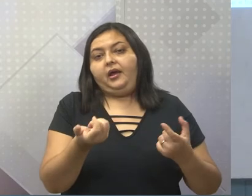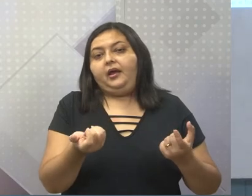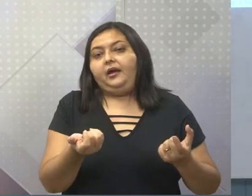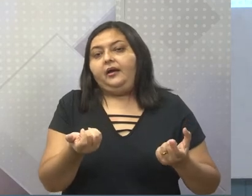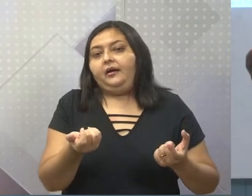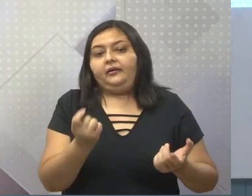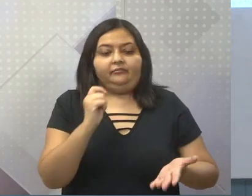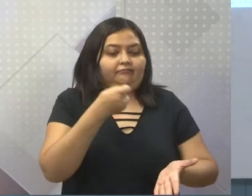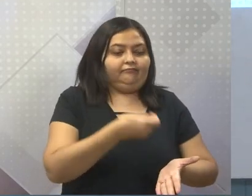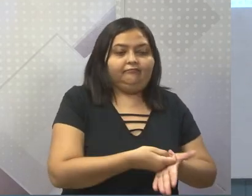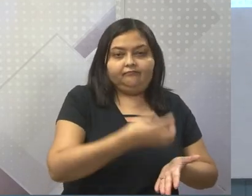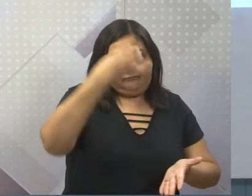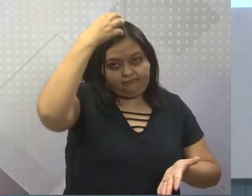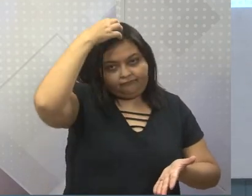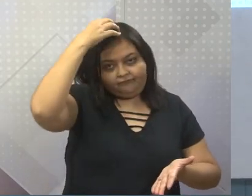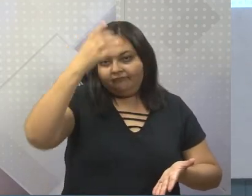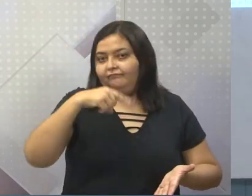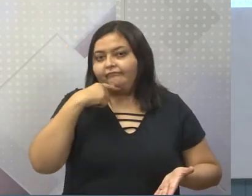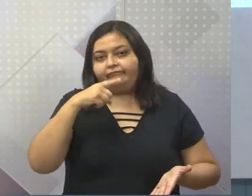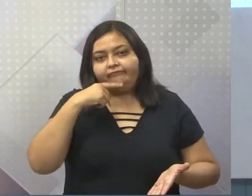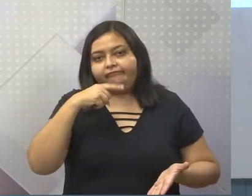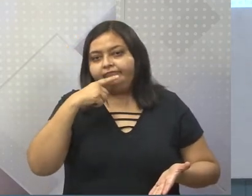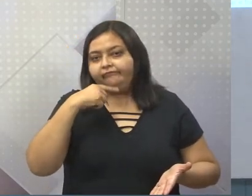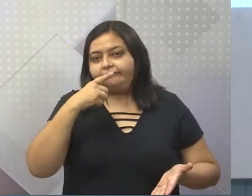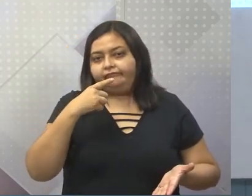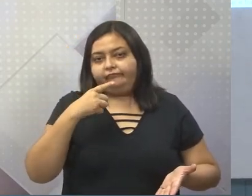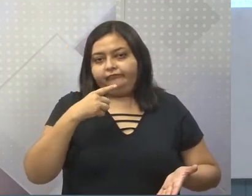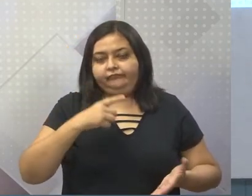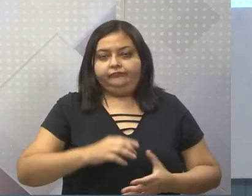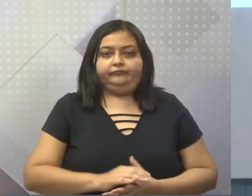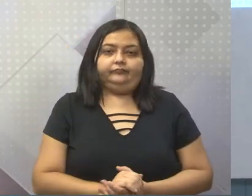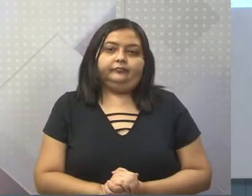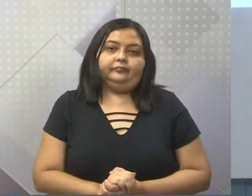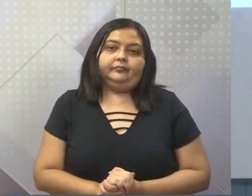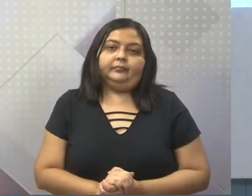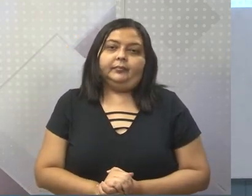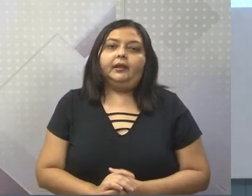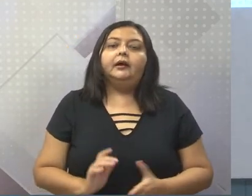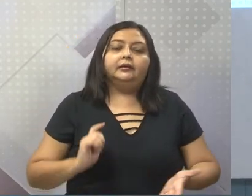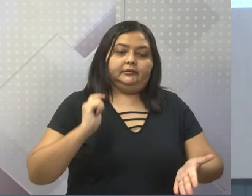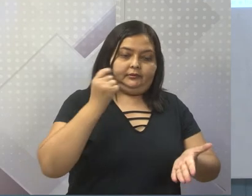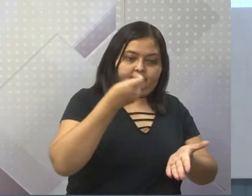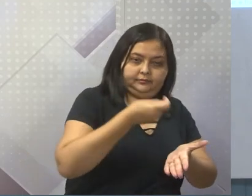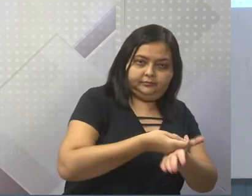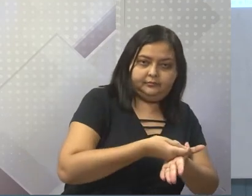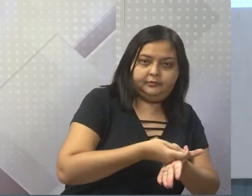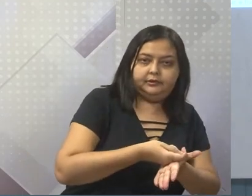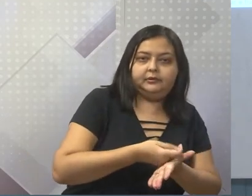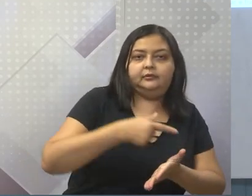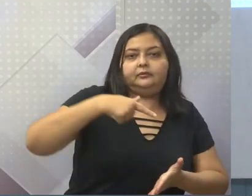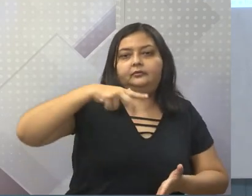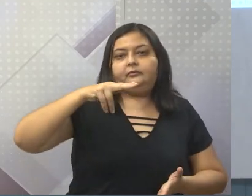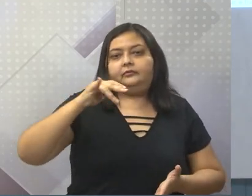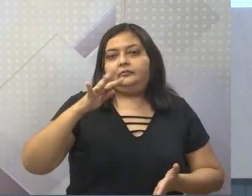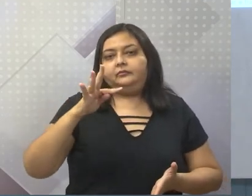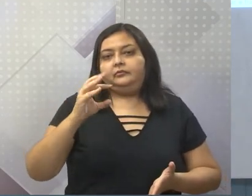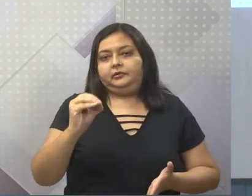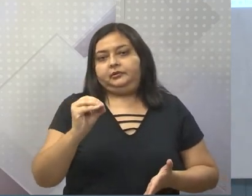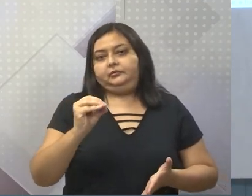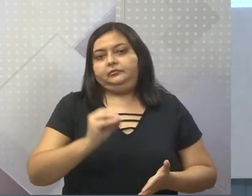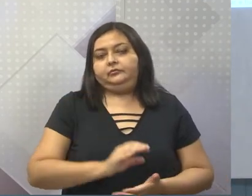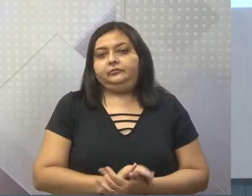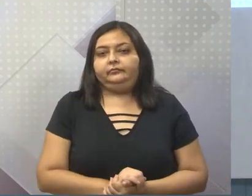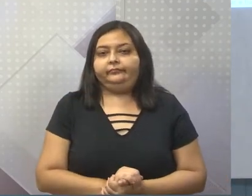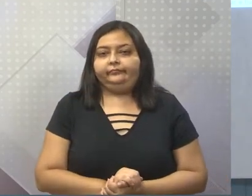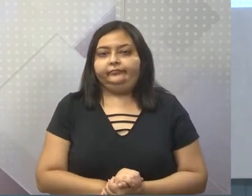quando o pessoal chegava pra cobrar lá na cidade, então todo mundo tinha que fazer essa prática de pagar lá o imposto, quinto. Muitas vezes,